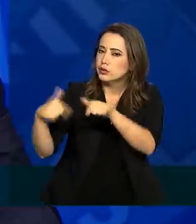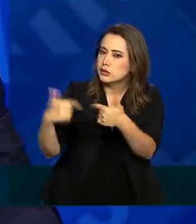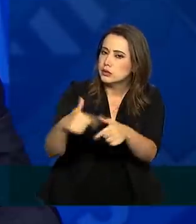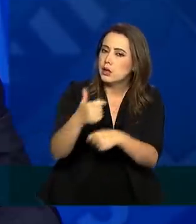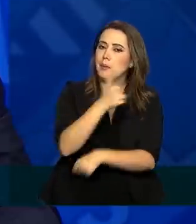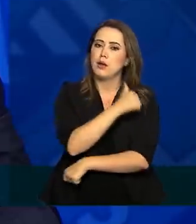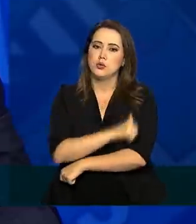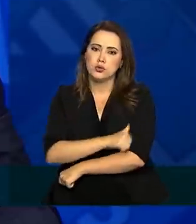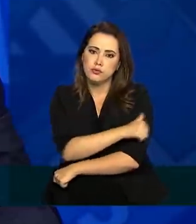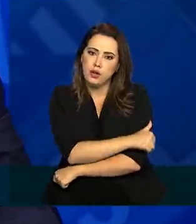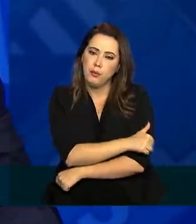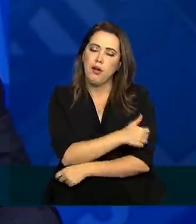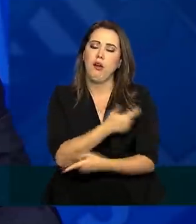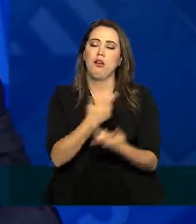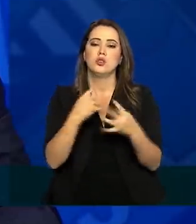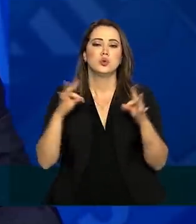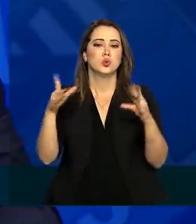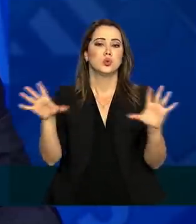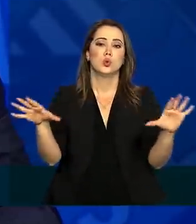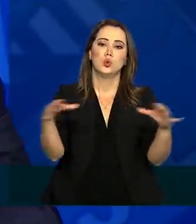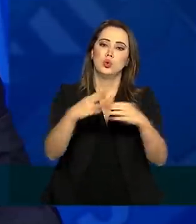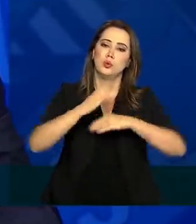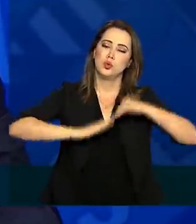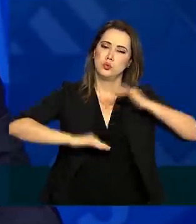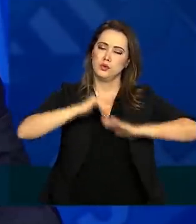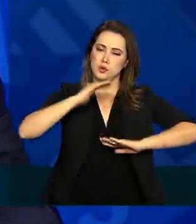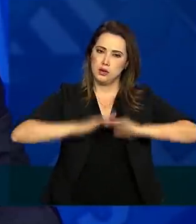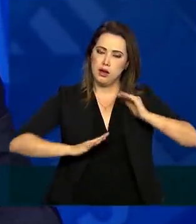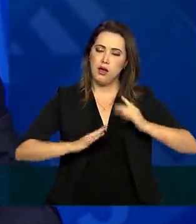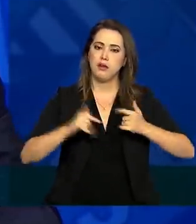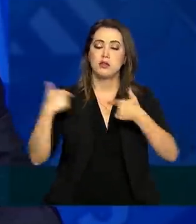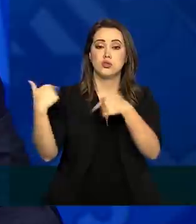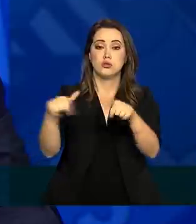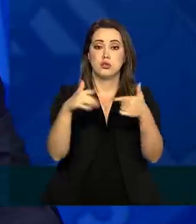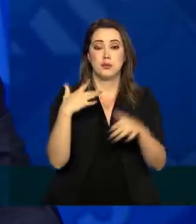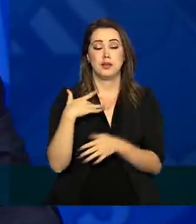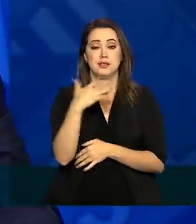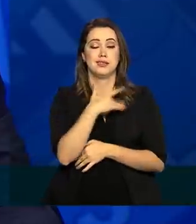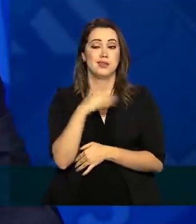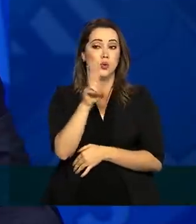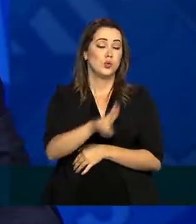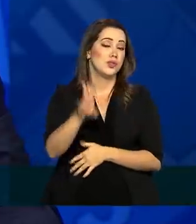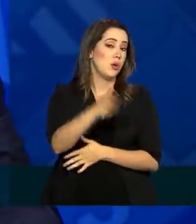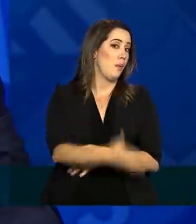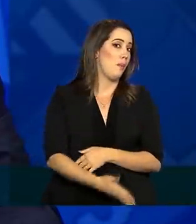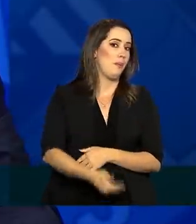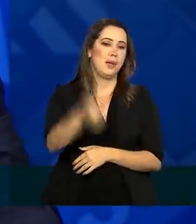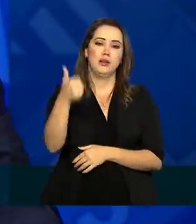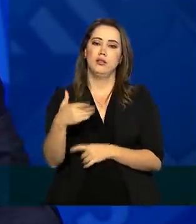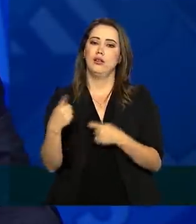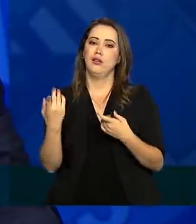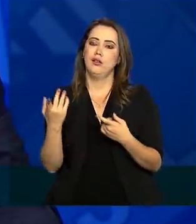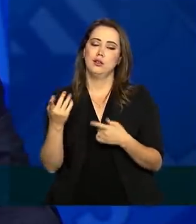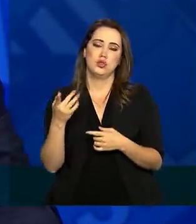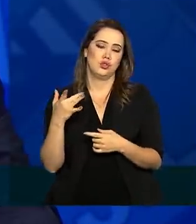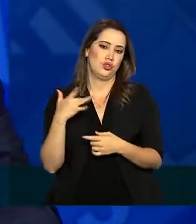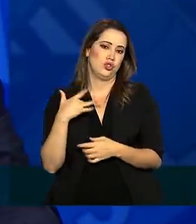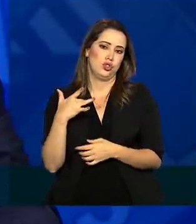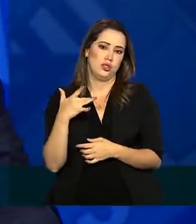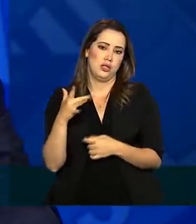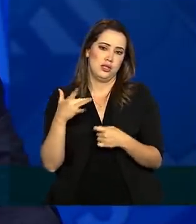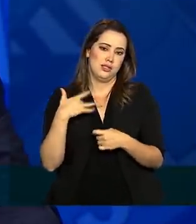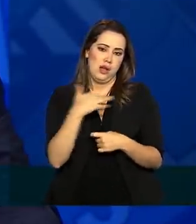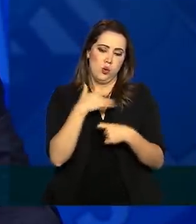enfermagem, toda a equipe multiprofissional envolvida, utilizando o que melhor se tem de medicina baseada em evidências,